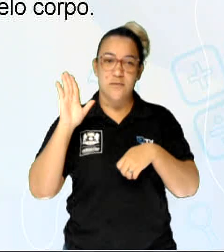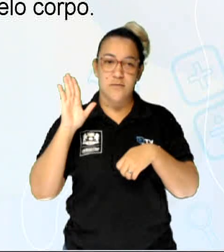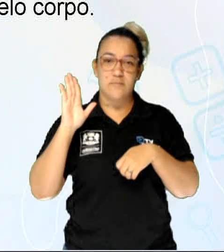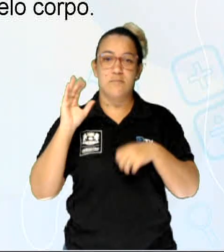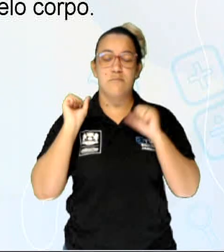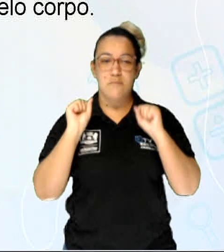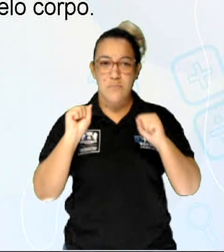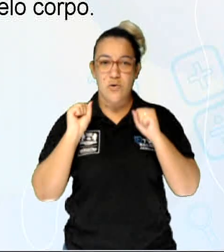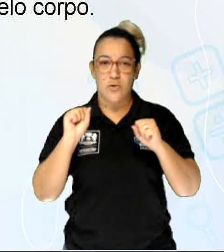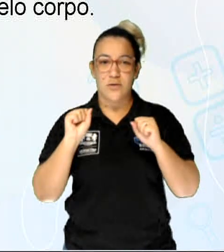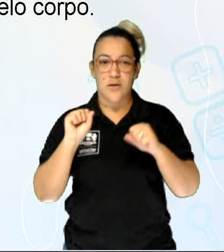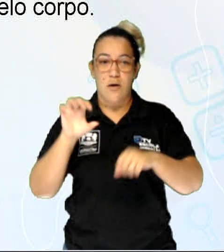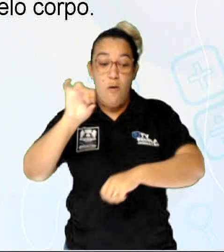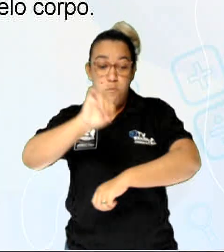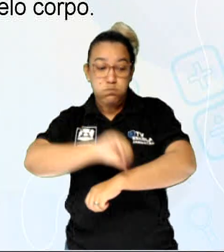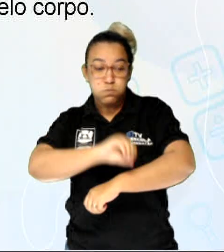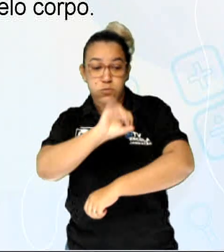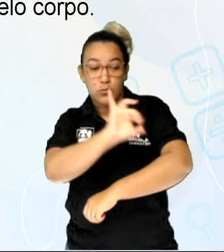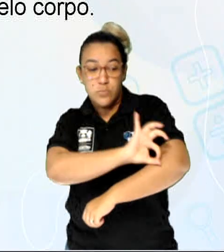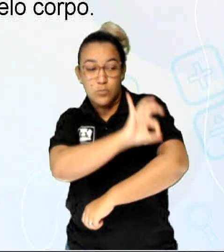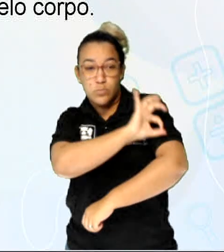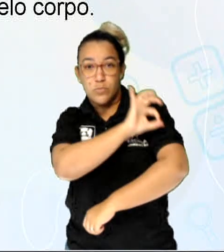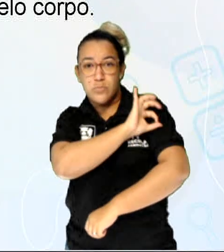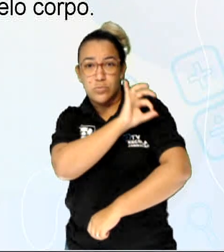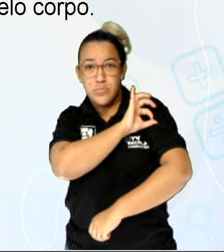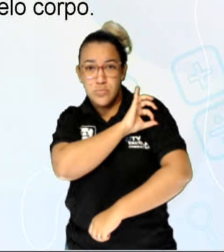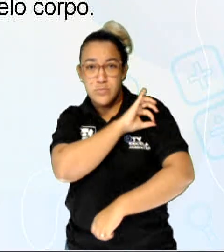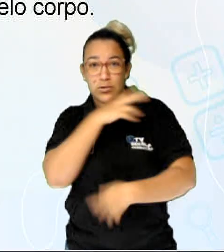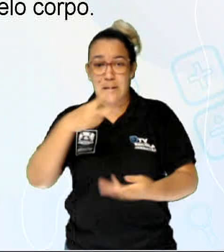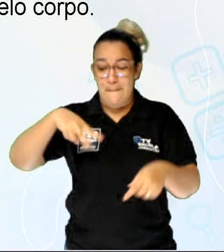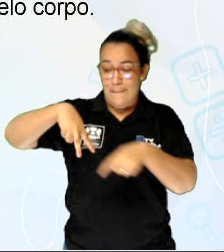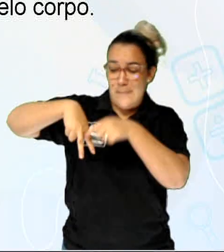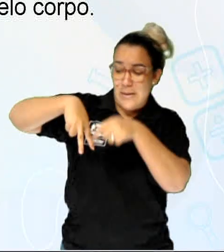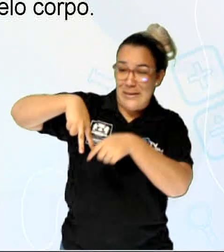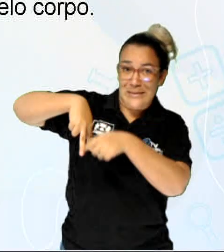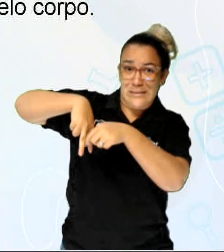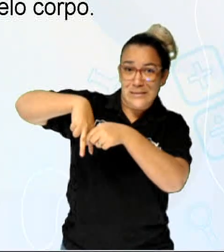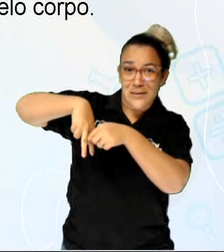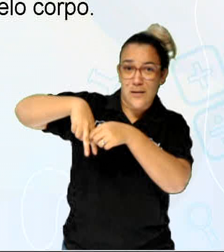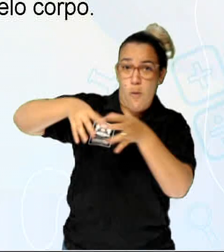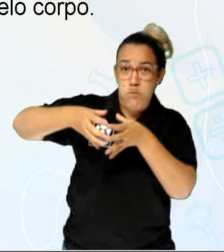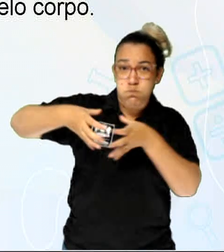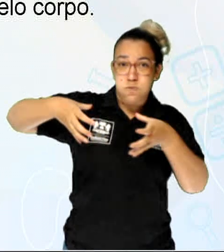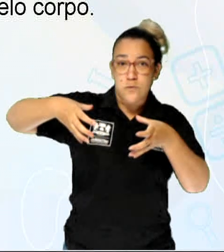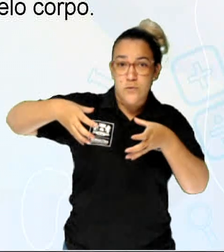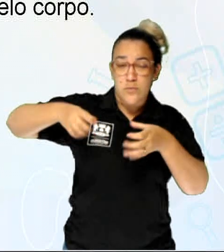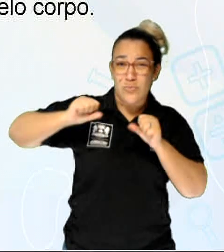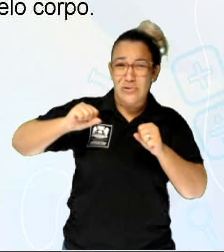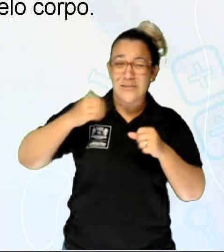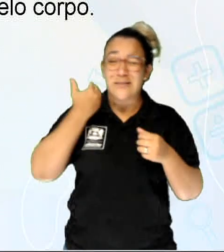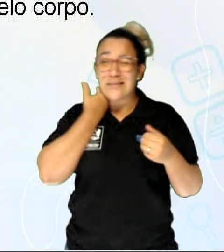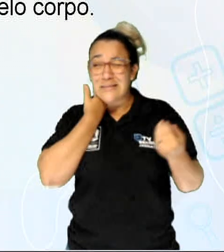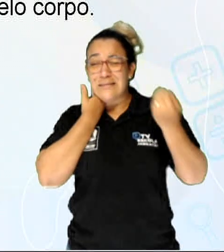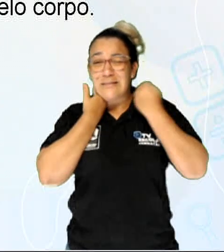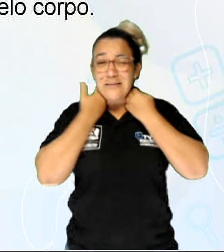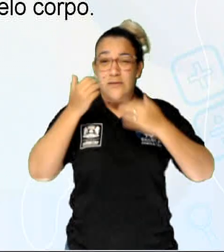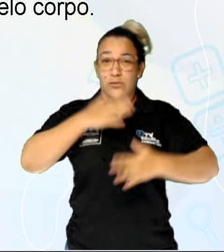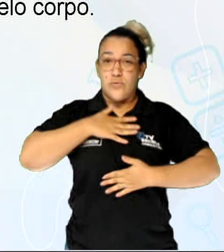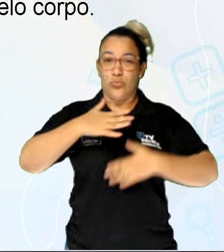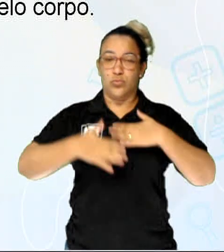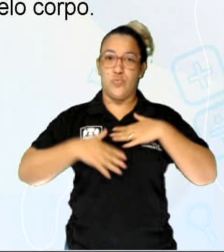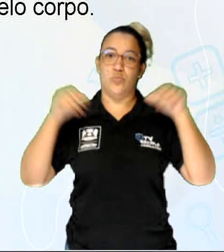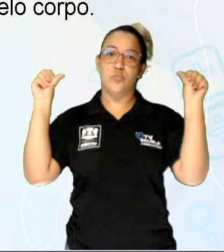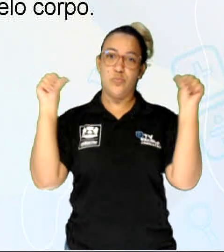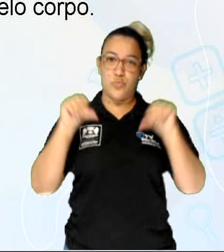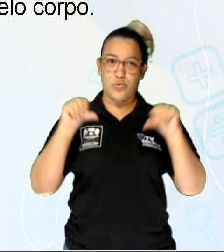as ínguas no corpo, principalmente na região da virilha, ficam meio inchado, né, febre, mal-estar, dor de cabeça,